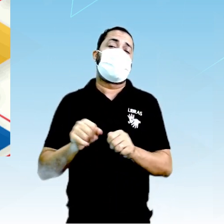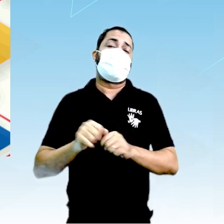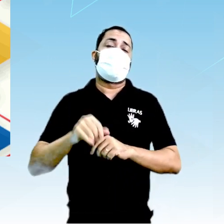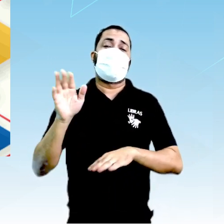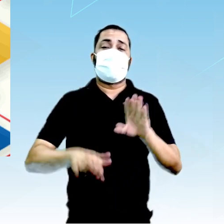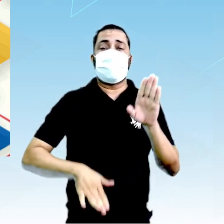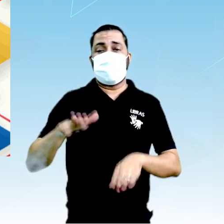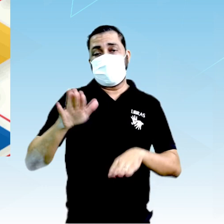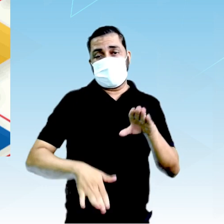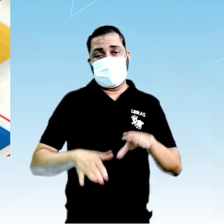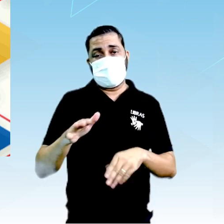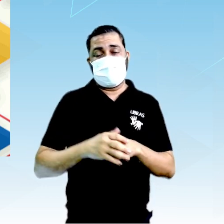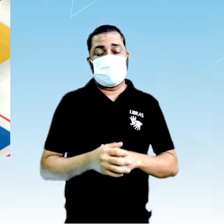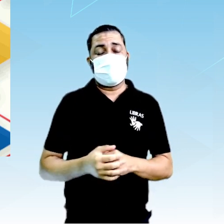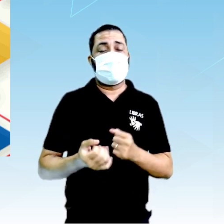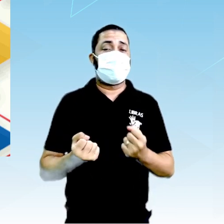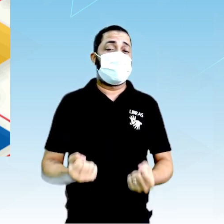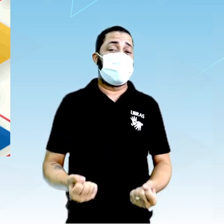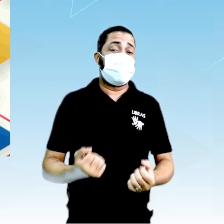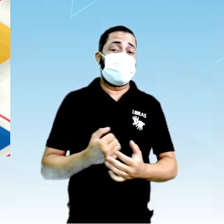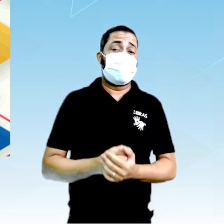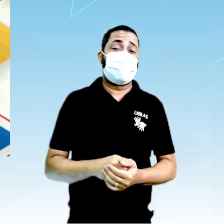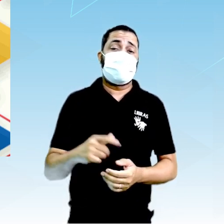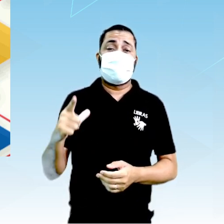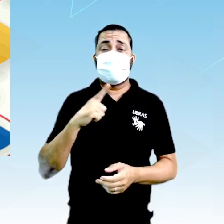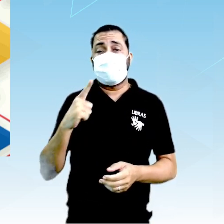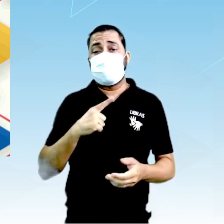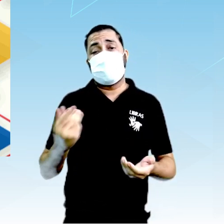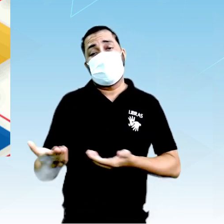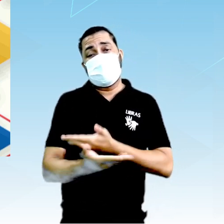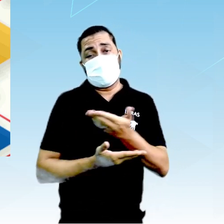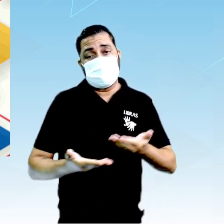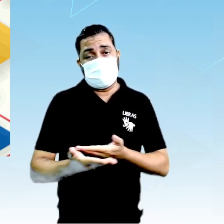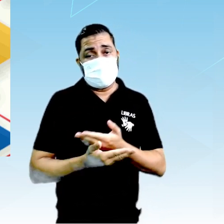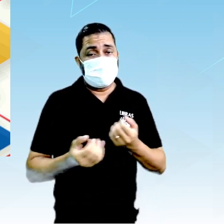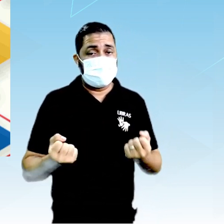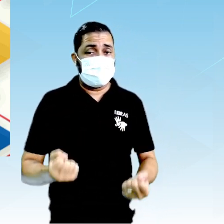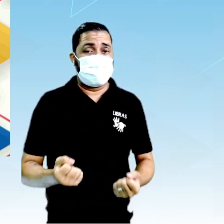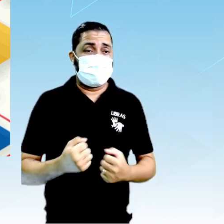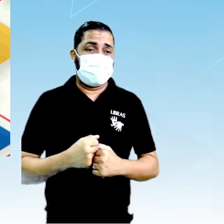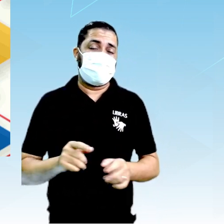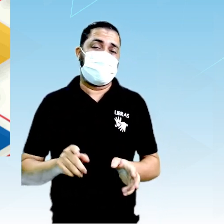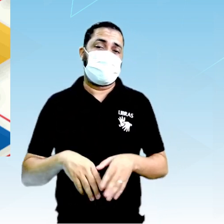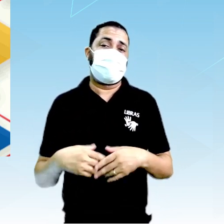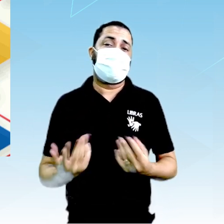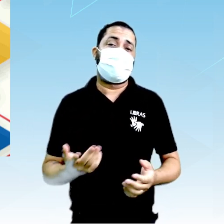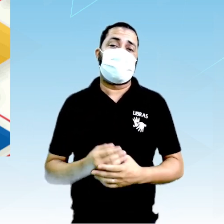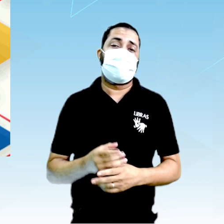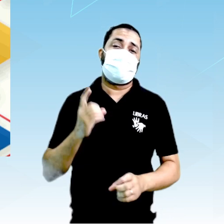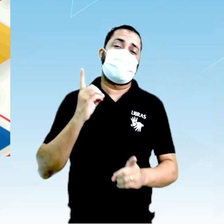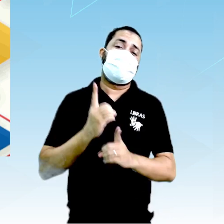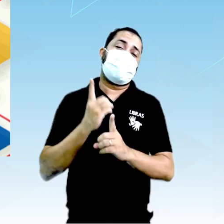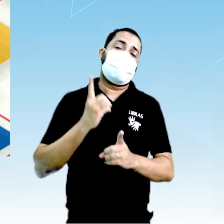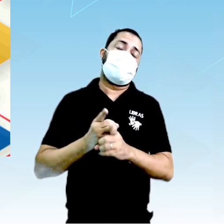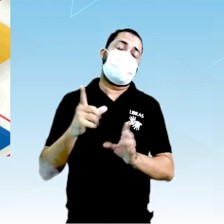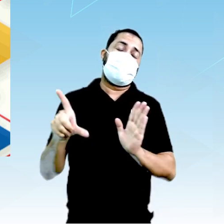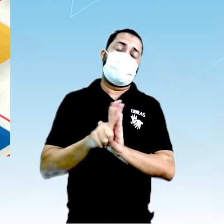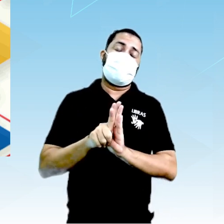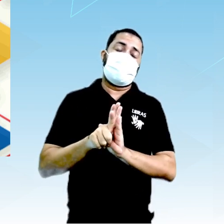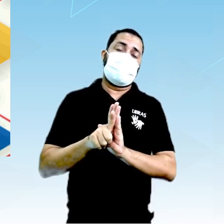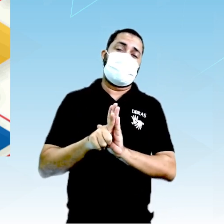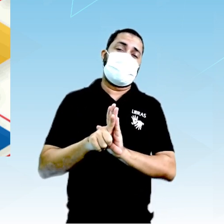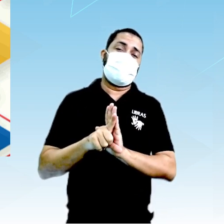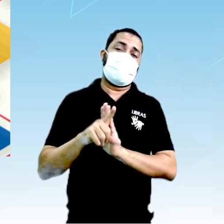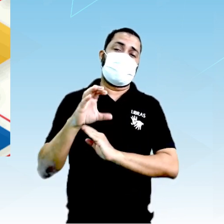depender da pesagem, ou vai ter alguma relação com a pesagem. Com isso, ele descobriu a lei da conservação das